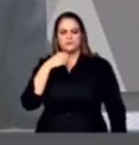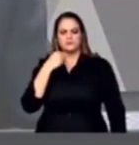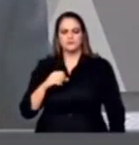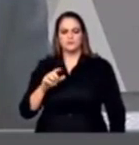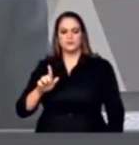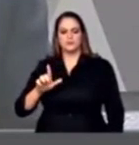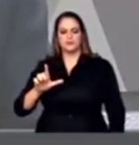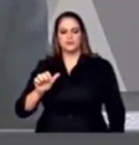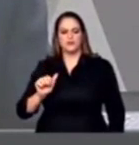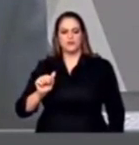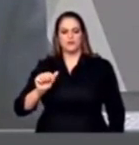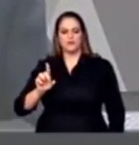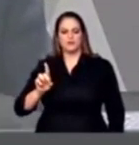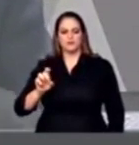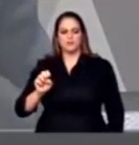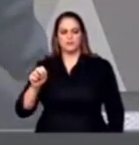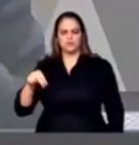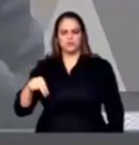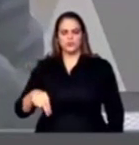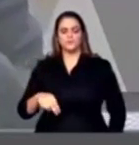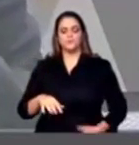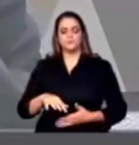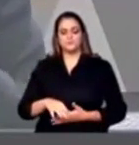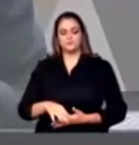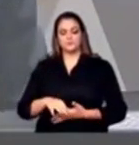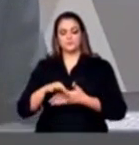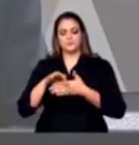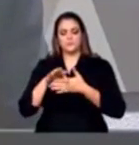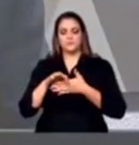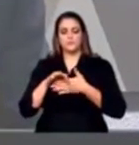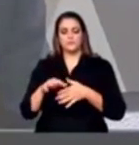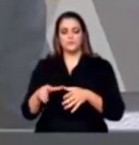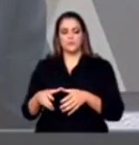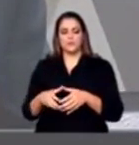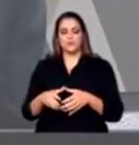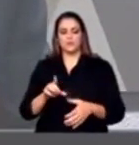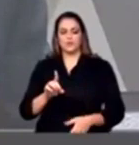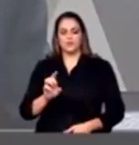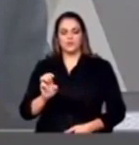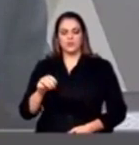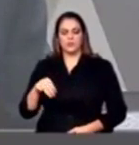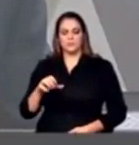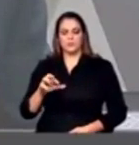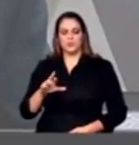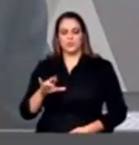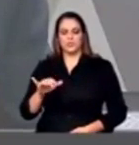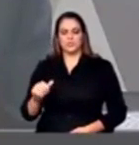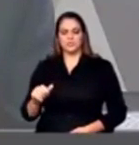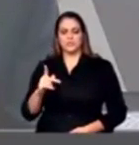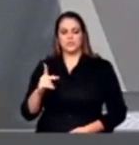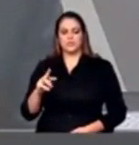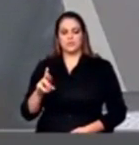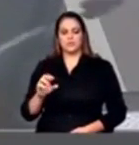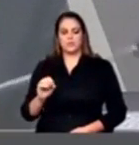Cameli, líder do bloco Democracia Progressista.